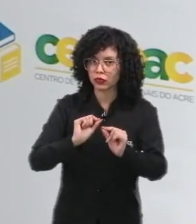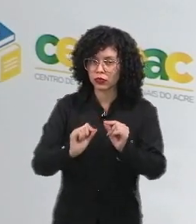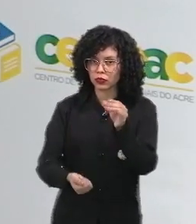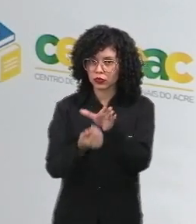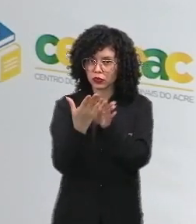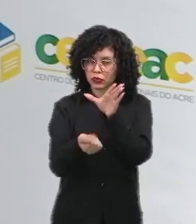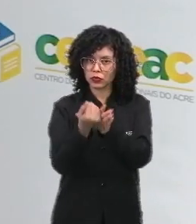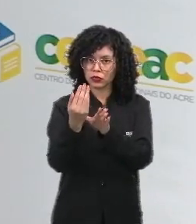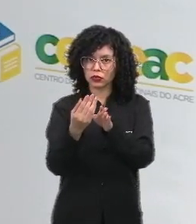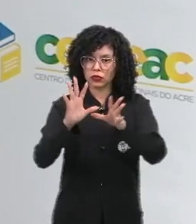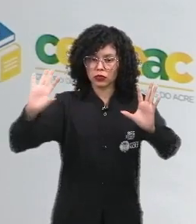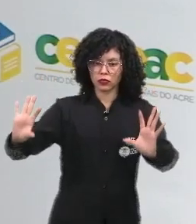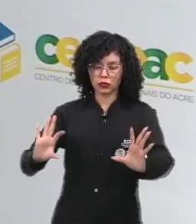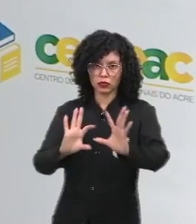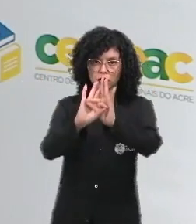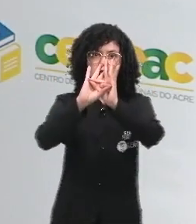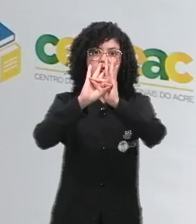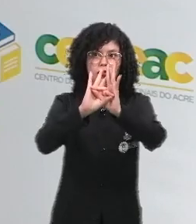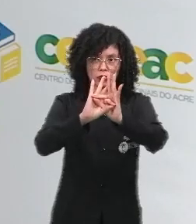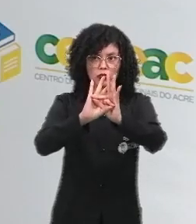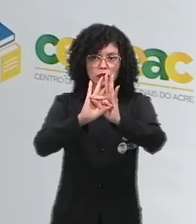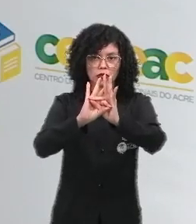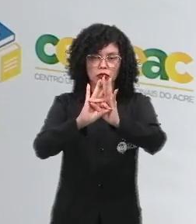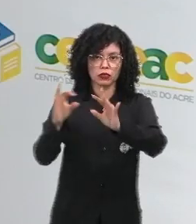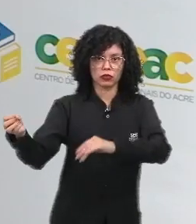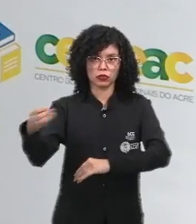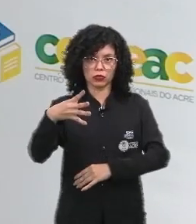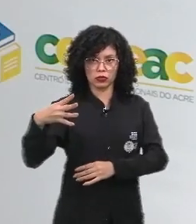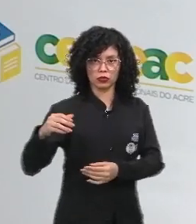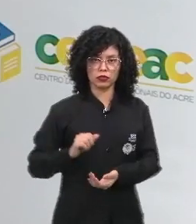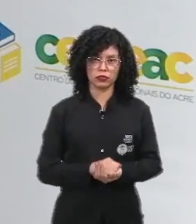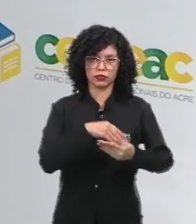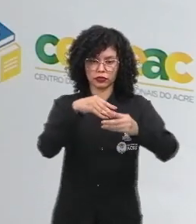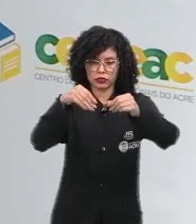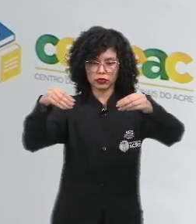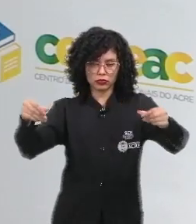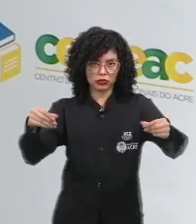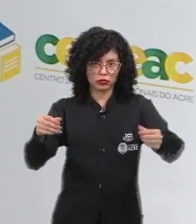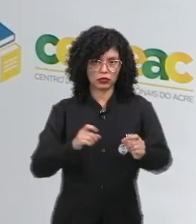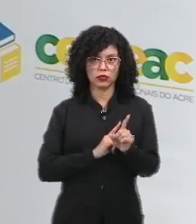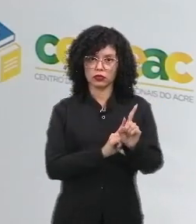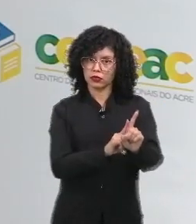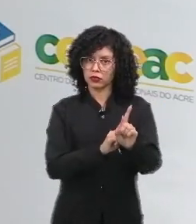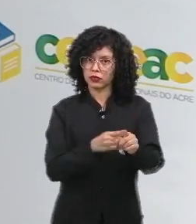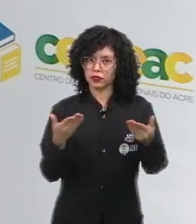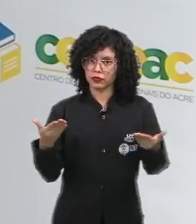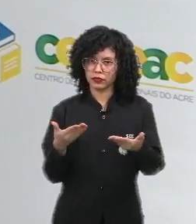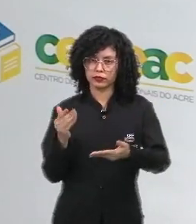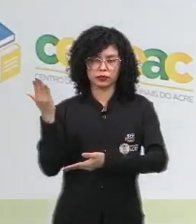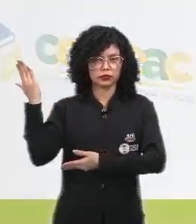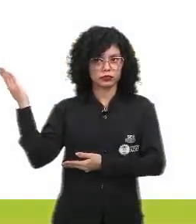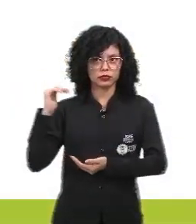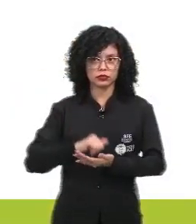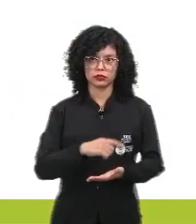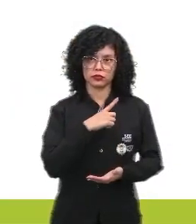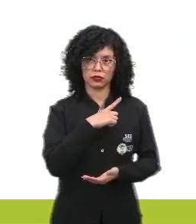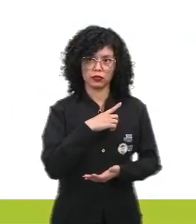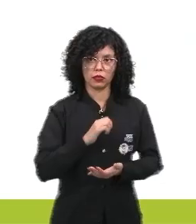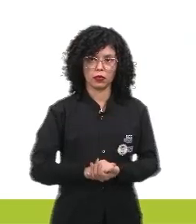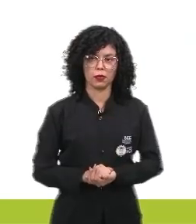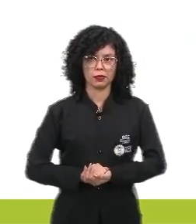produções relacionadas aí à nova terra. E, posteriormente, acompanhe comigo, nós temos aí